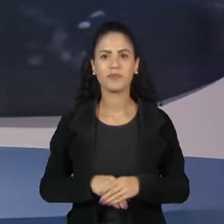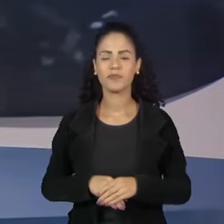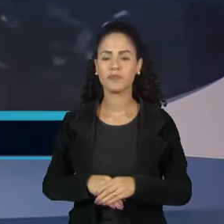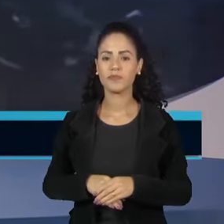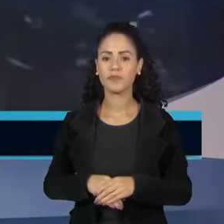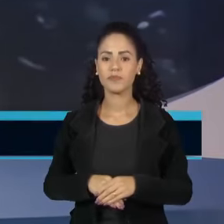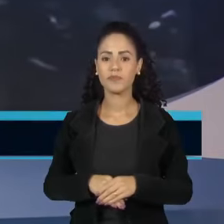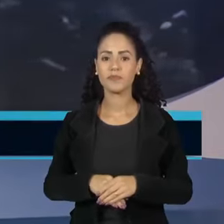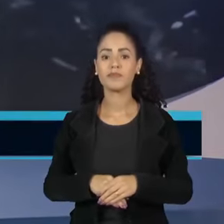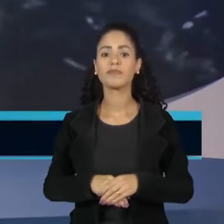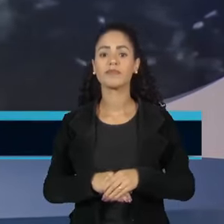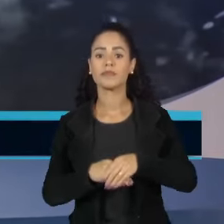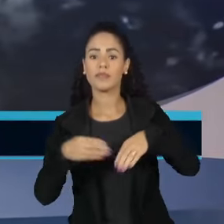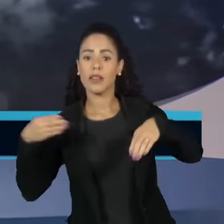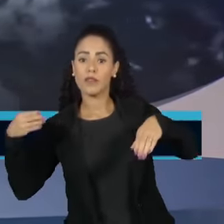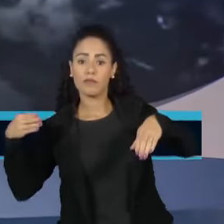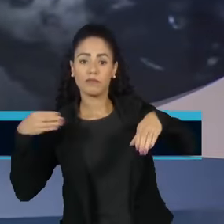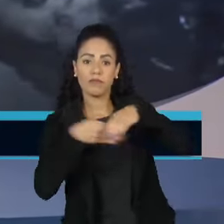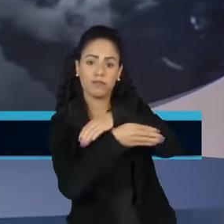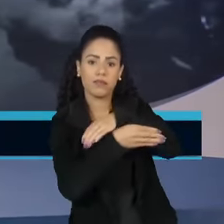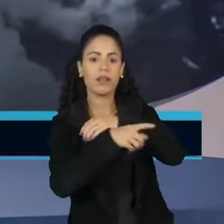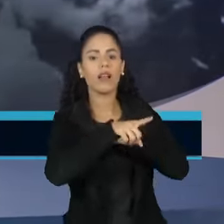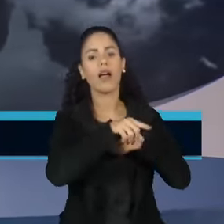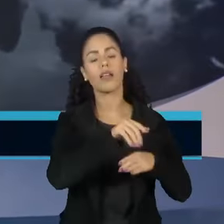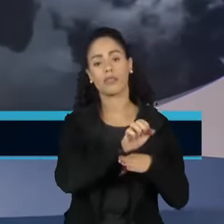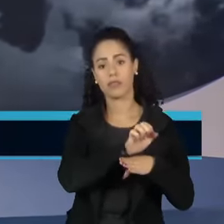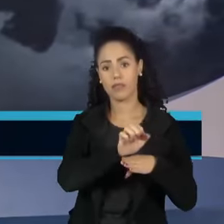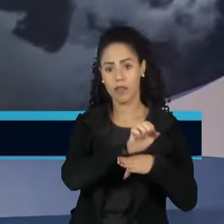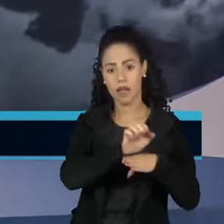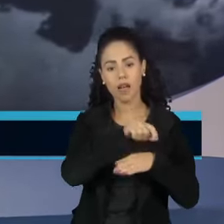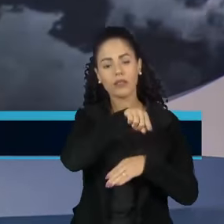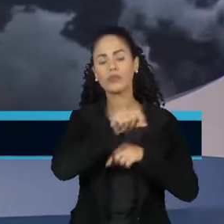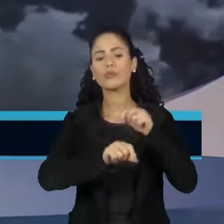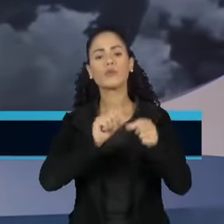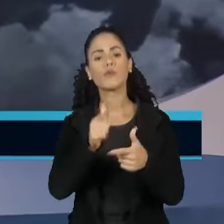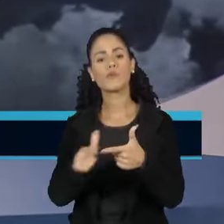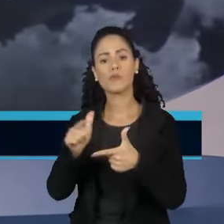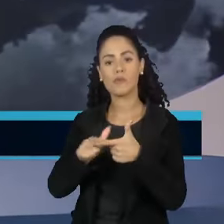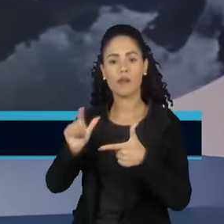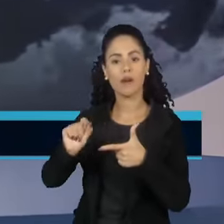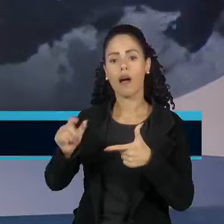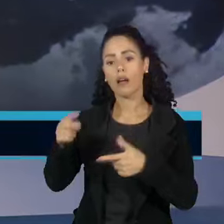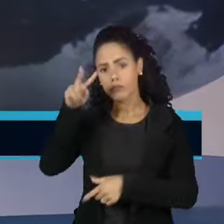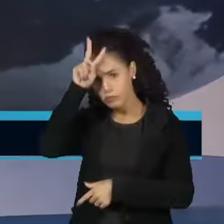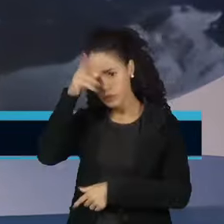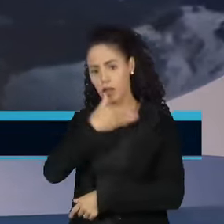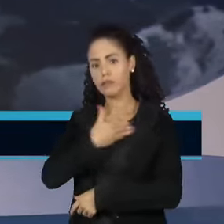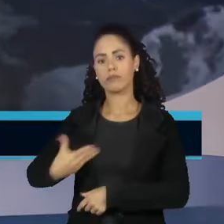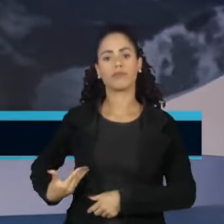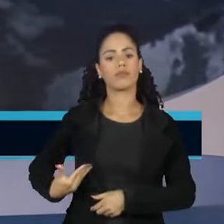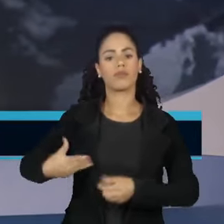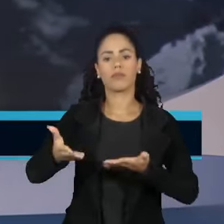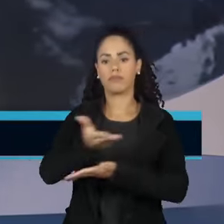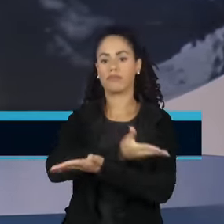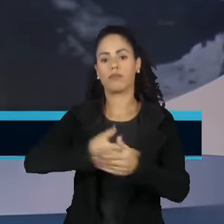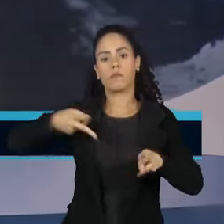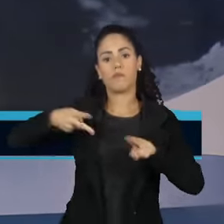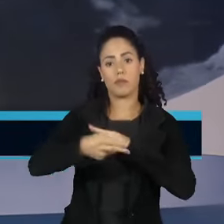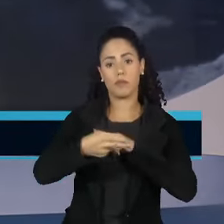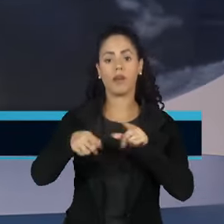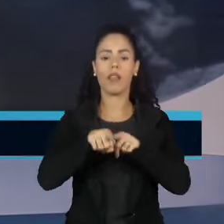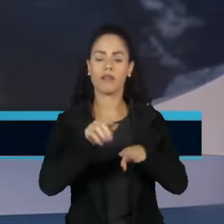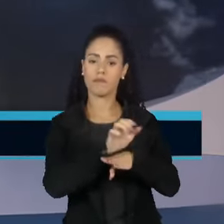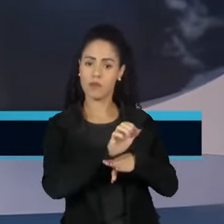A invasão da Embaixada do México em Quito abre uma crise na América Latina. O governo mexicano rompeu relações diplomáticas com o Equador